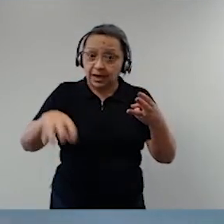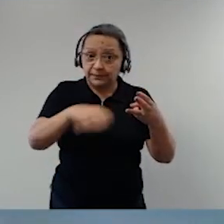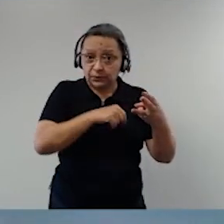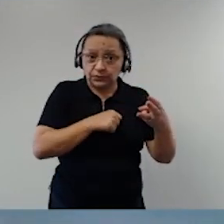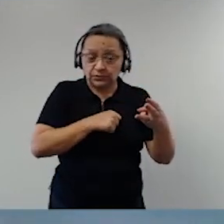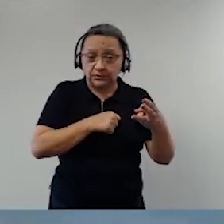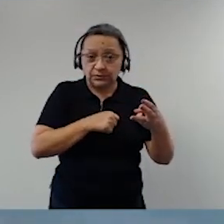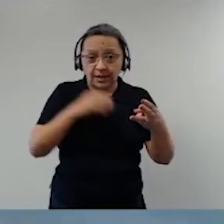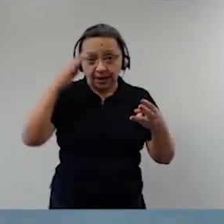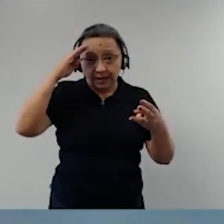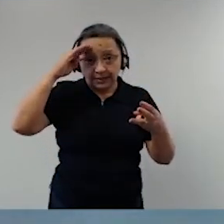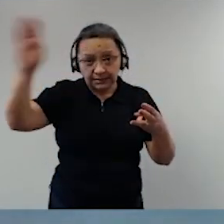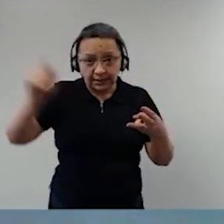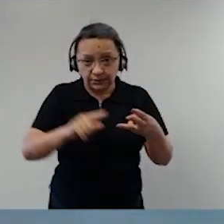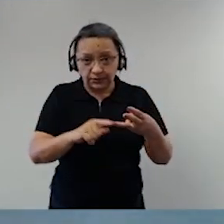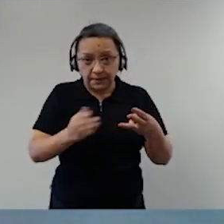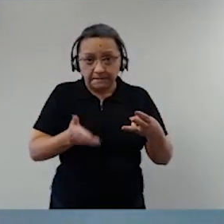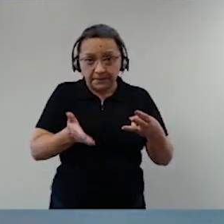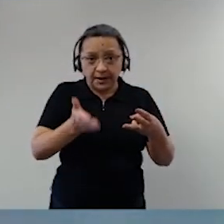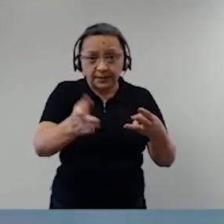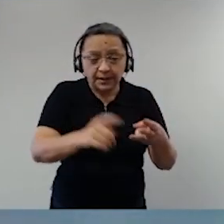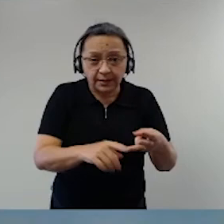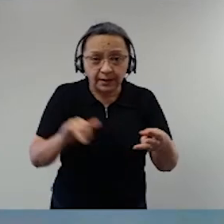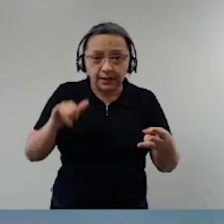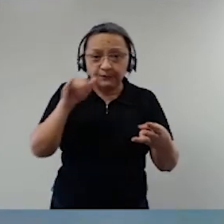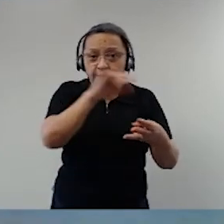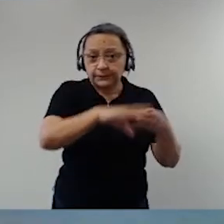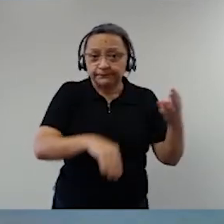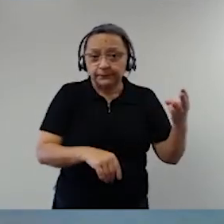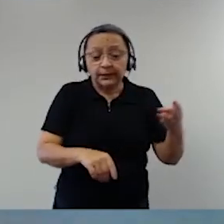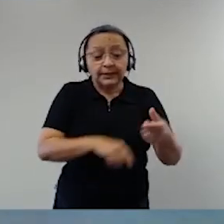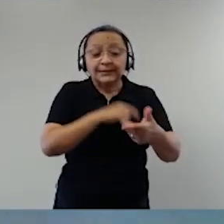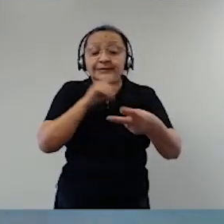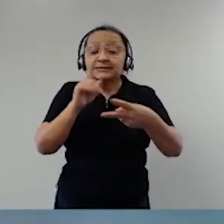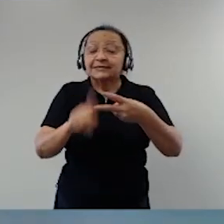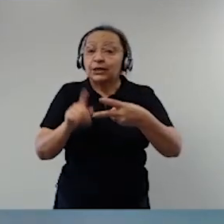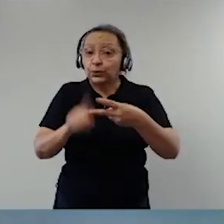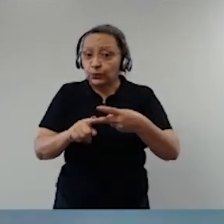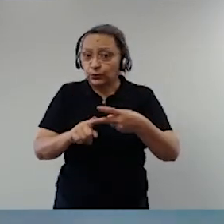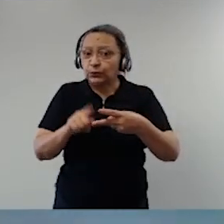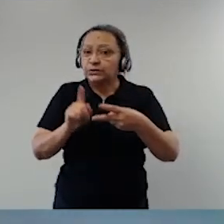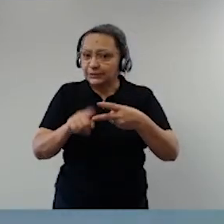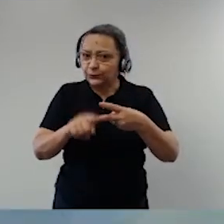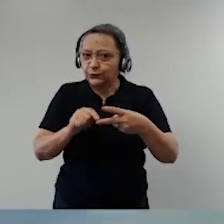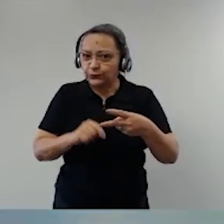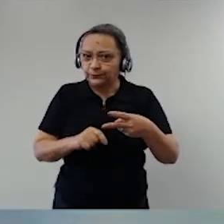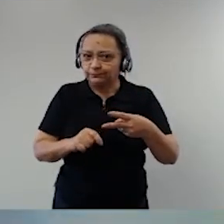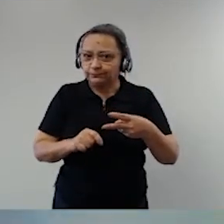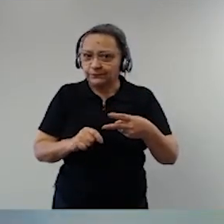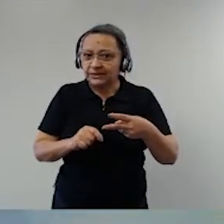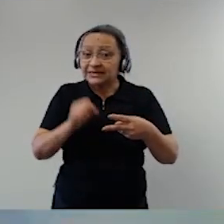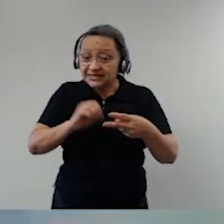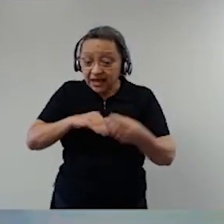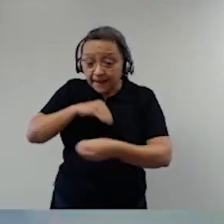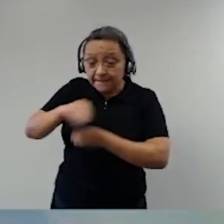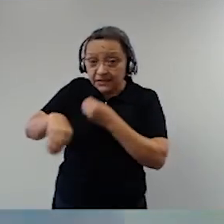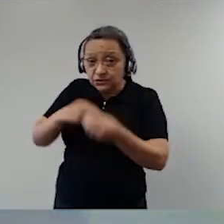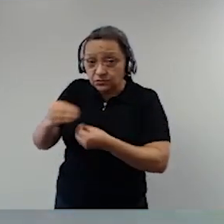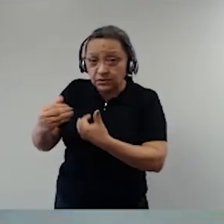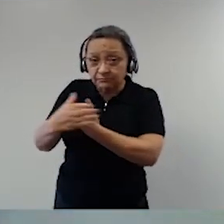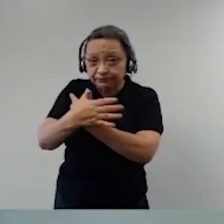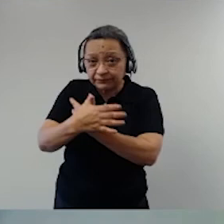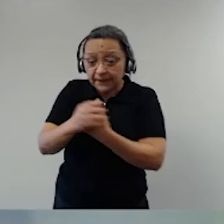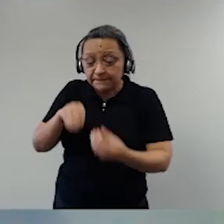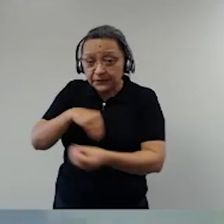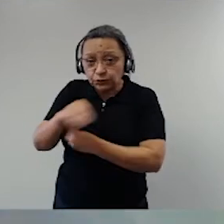Outra coisa é que ela desequilibra o jogo político porque se ela entra, ela vai,